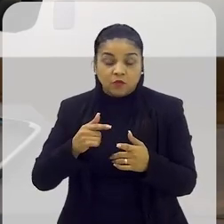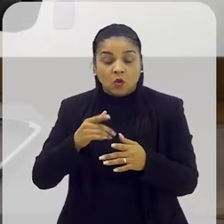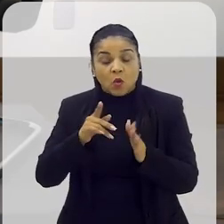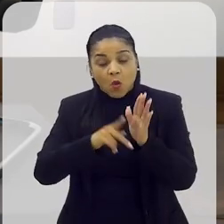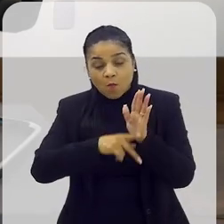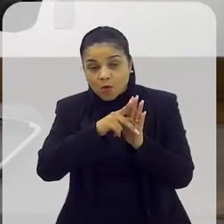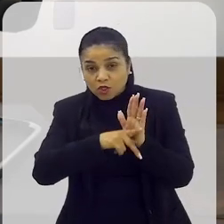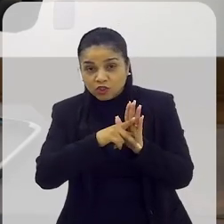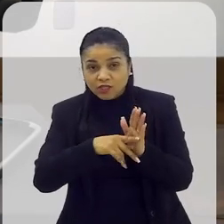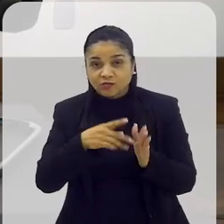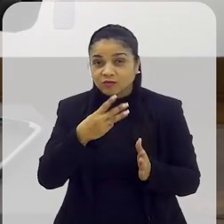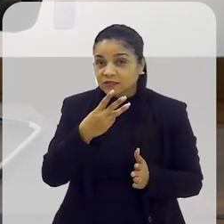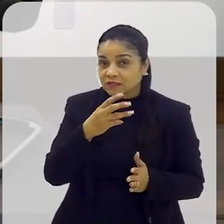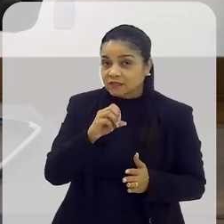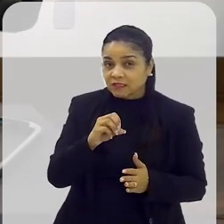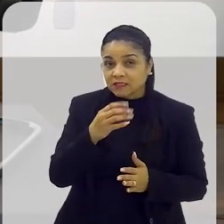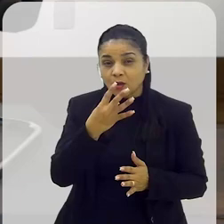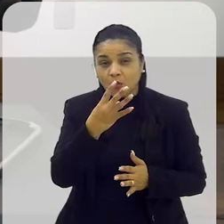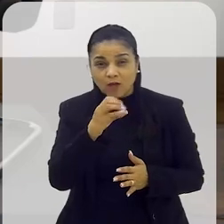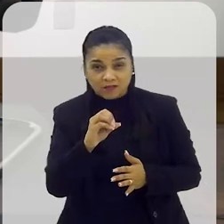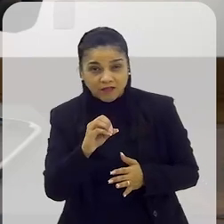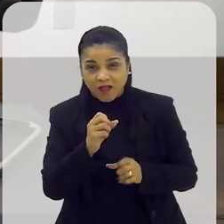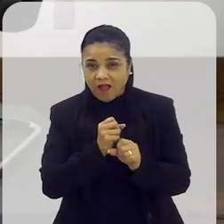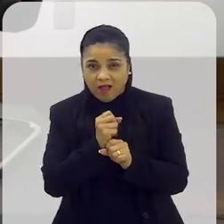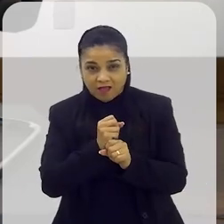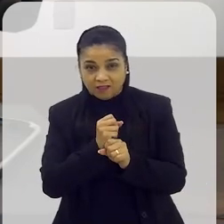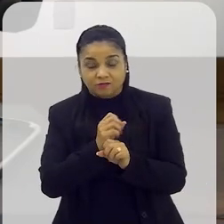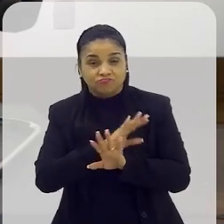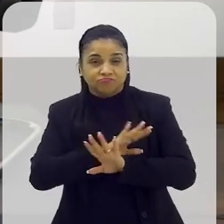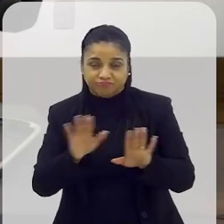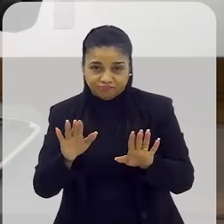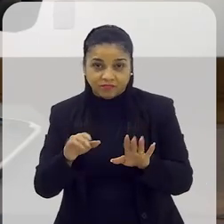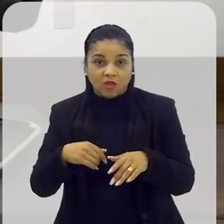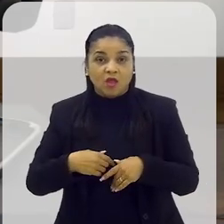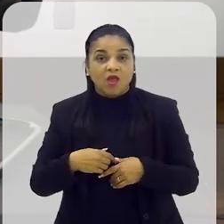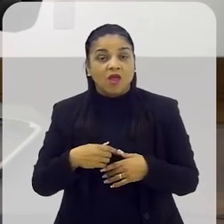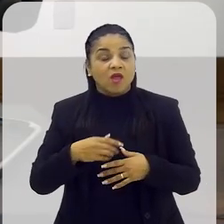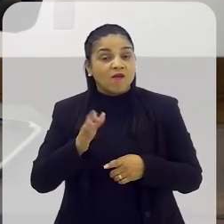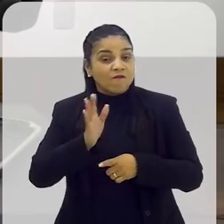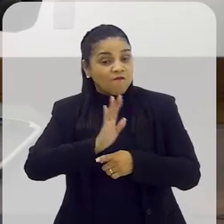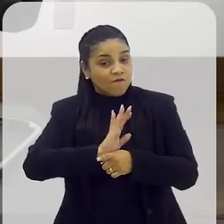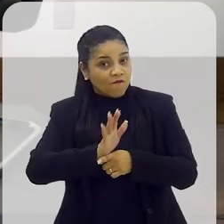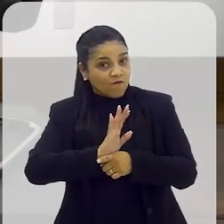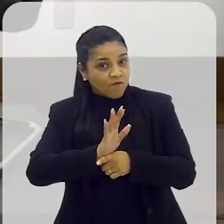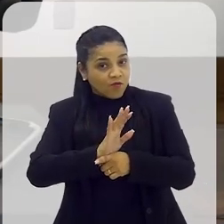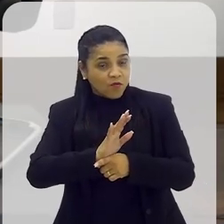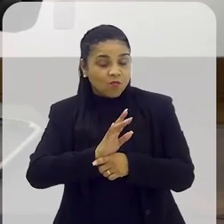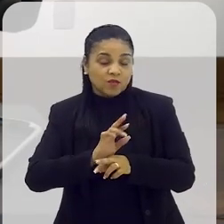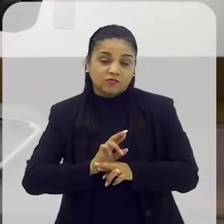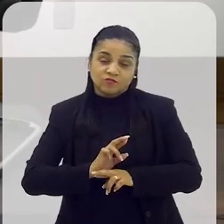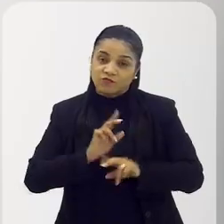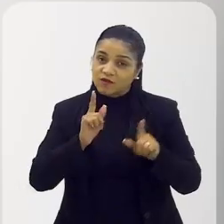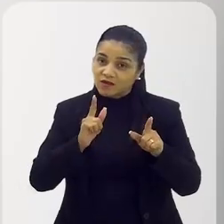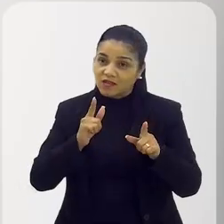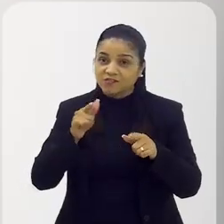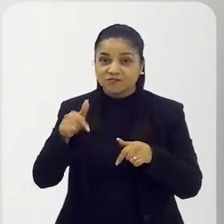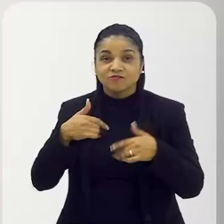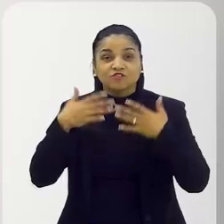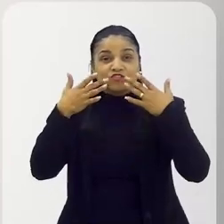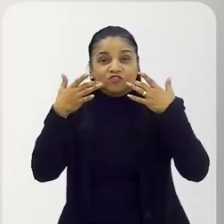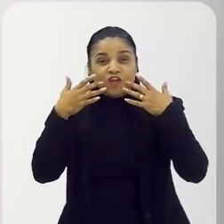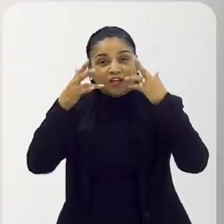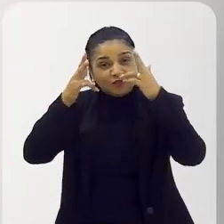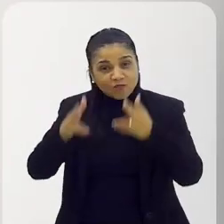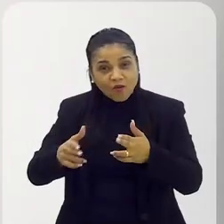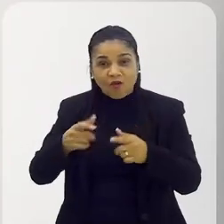você projeta ele para 30 anos, 40 anos. Filme, não. Fez, acabou, daqui a um ano acabou, o teatro é mesma coisa. Mesmo que uma